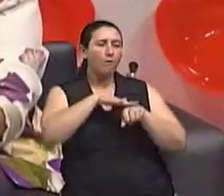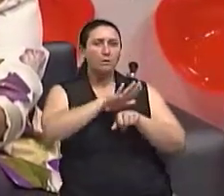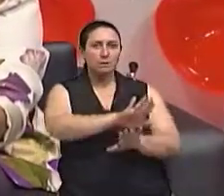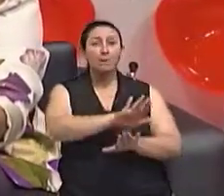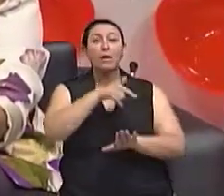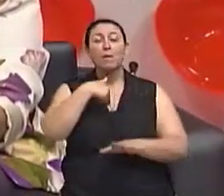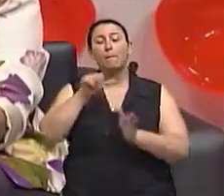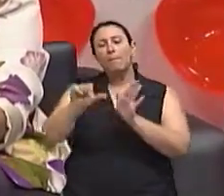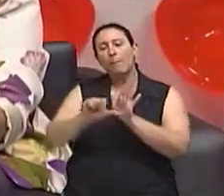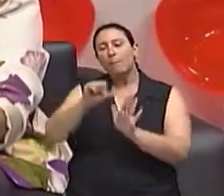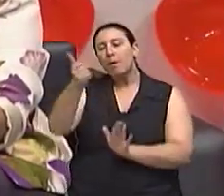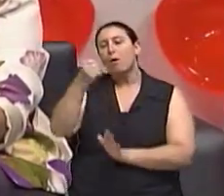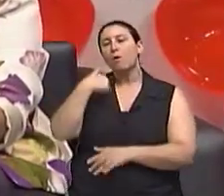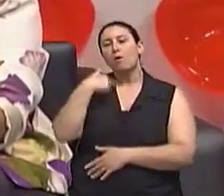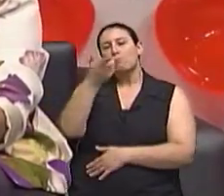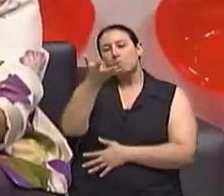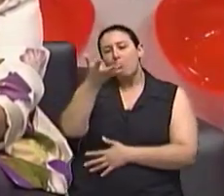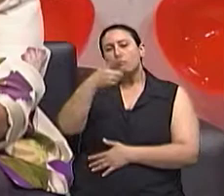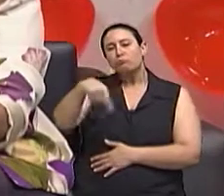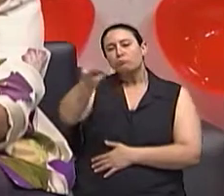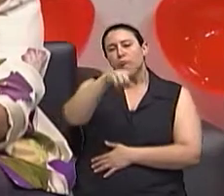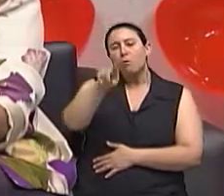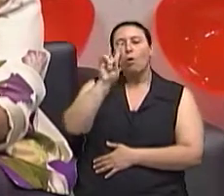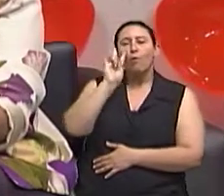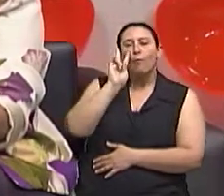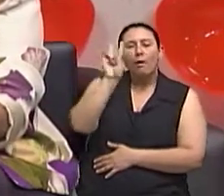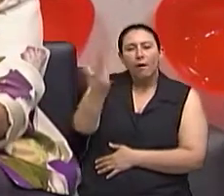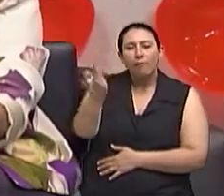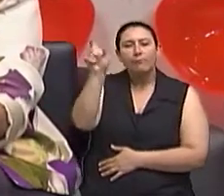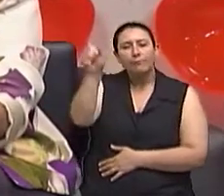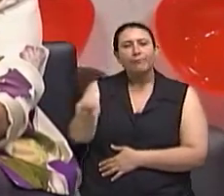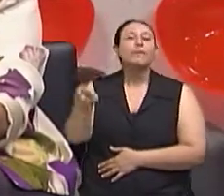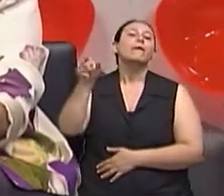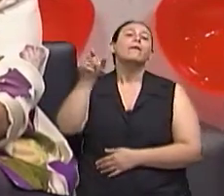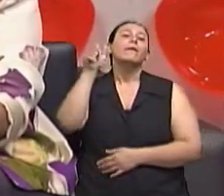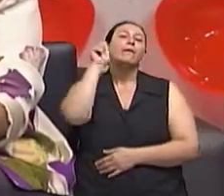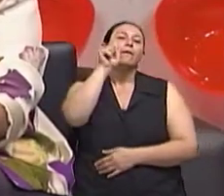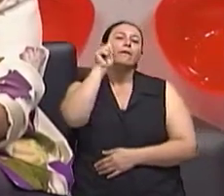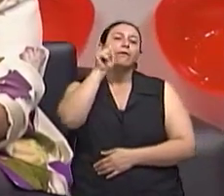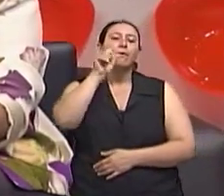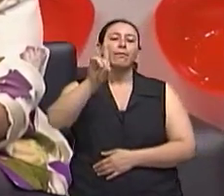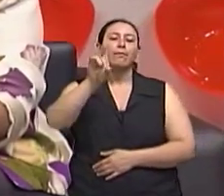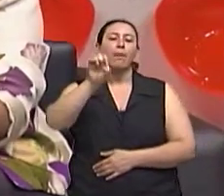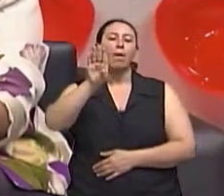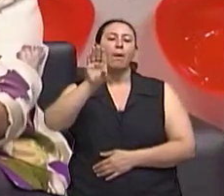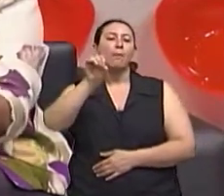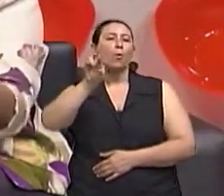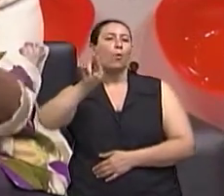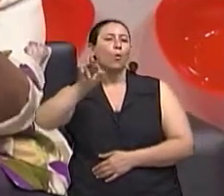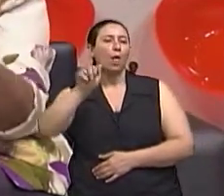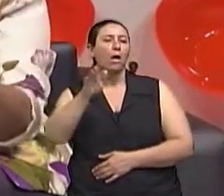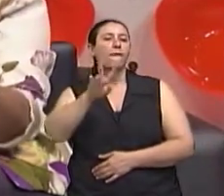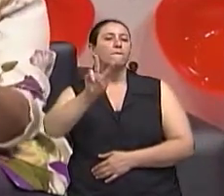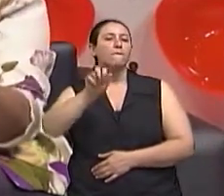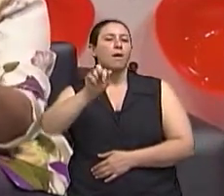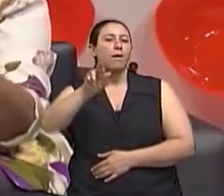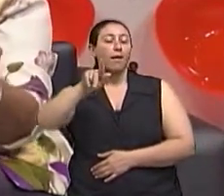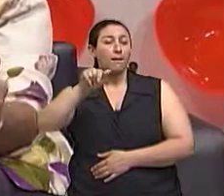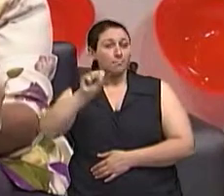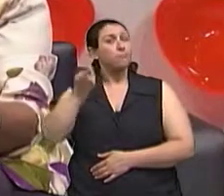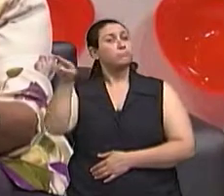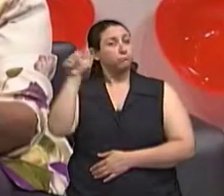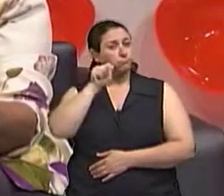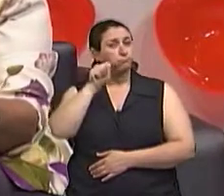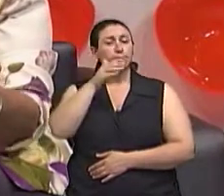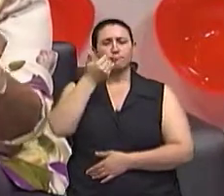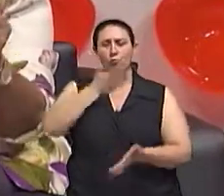nós vamos ver algumas dicas da também nutricionista Débora Vargas. Que a equipe do Viva Bem